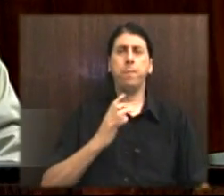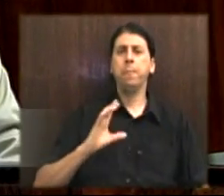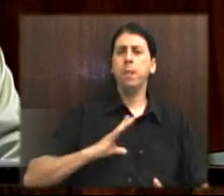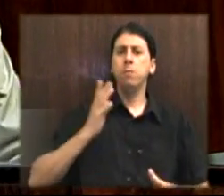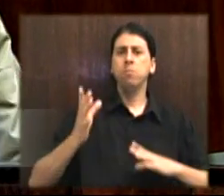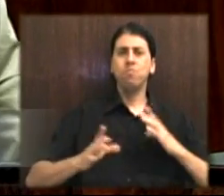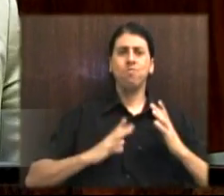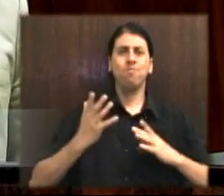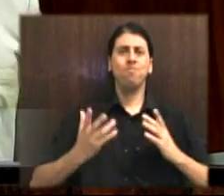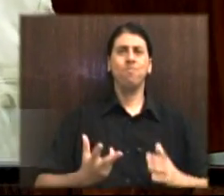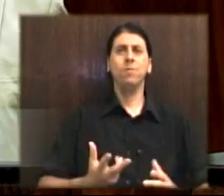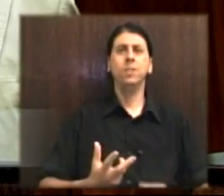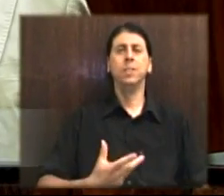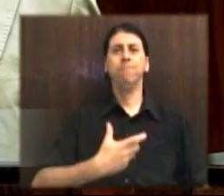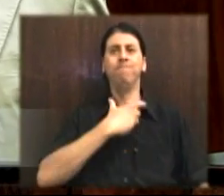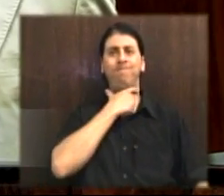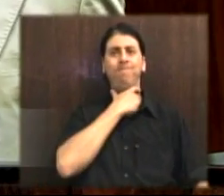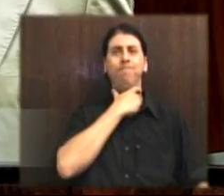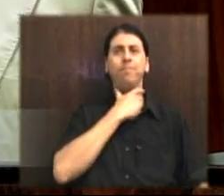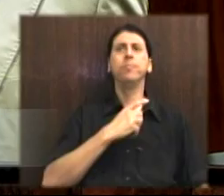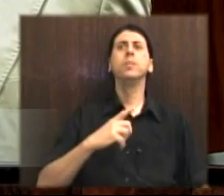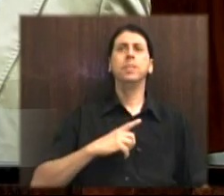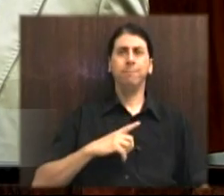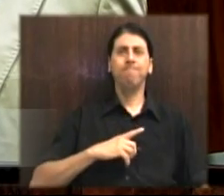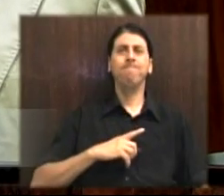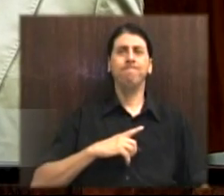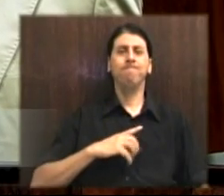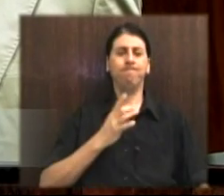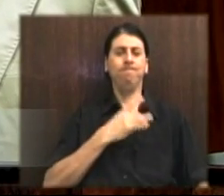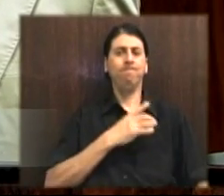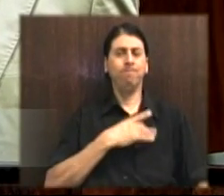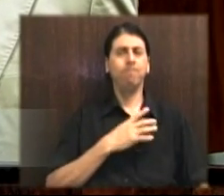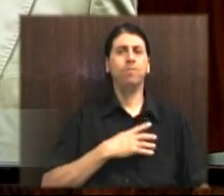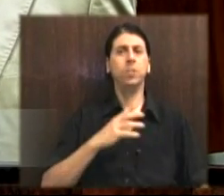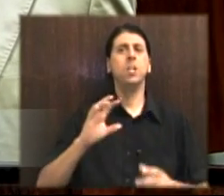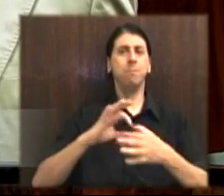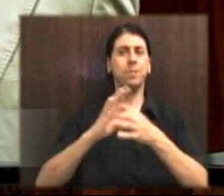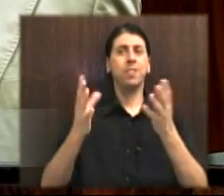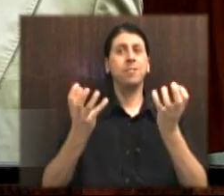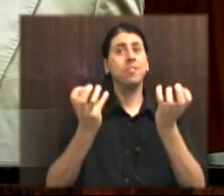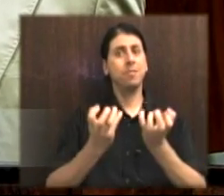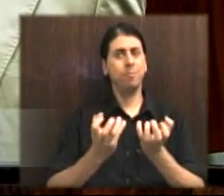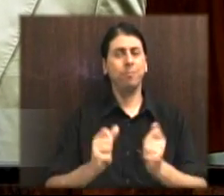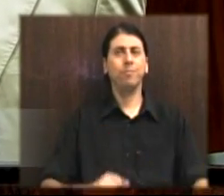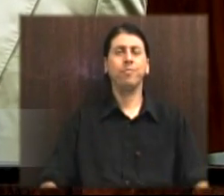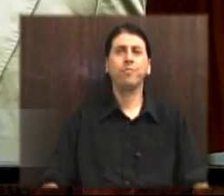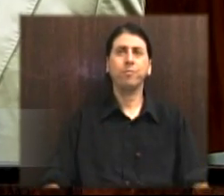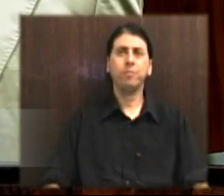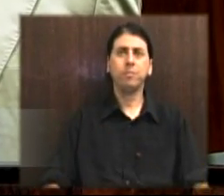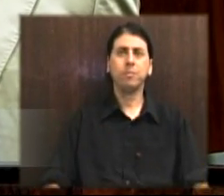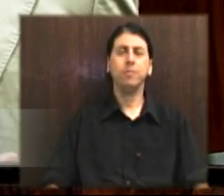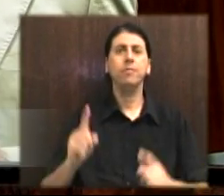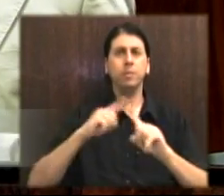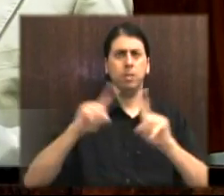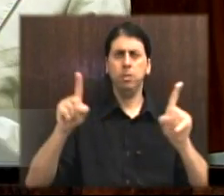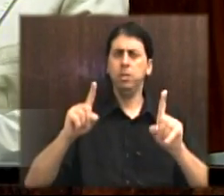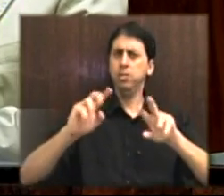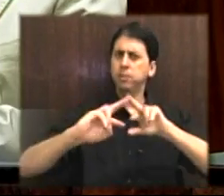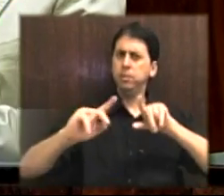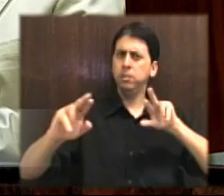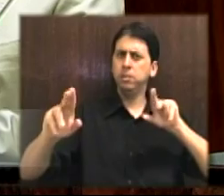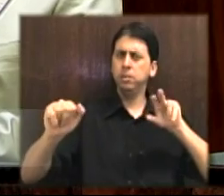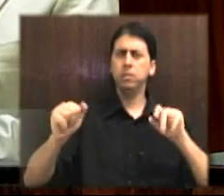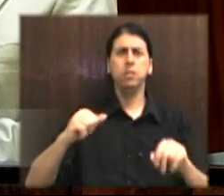lutar por liberdade. Que ousasse lutar por liberdade. Mas, diferente do que